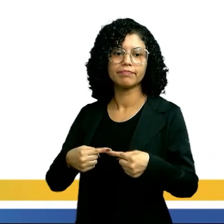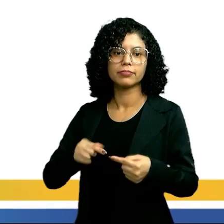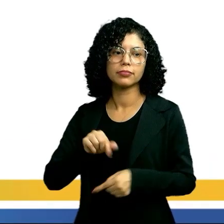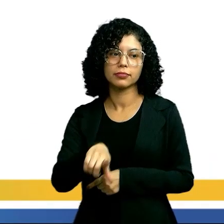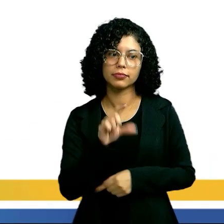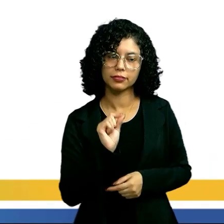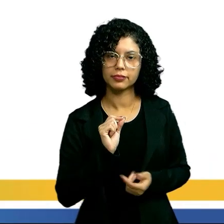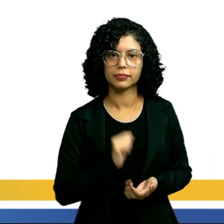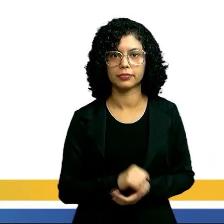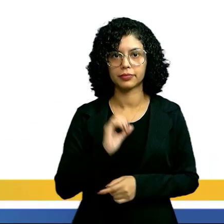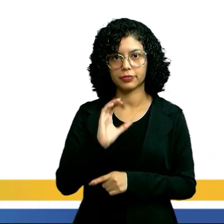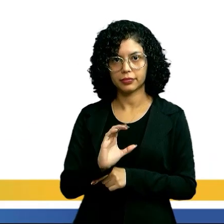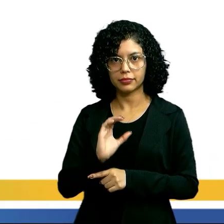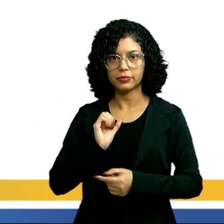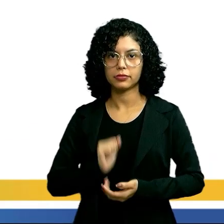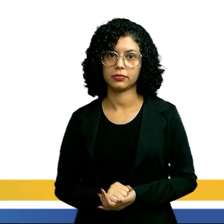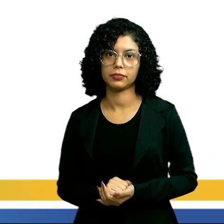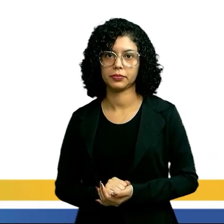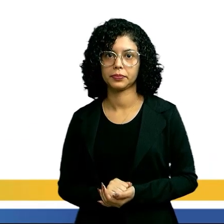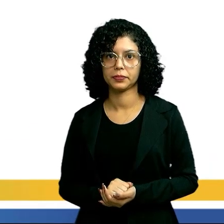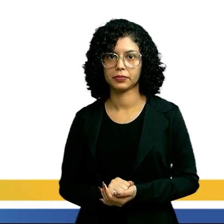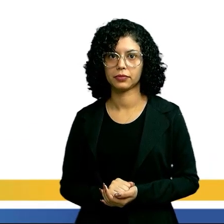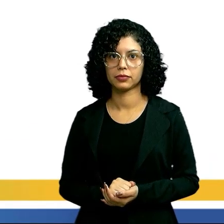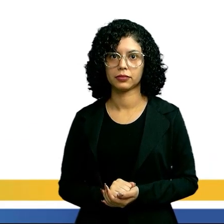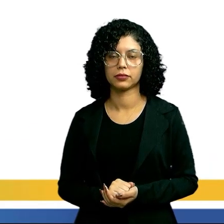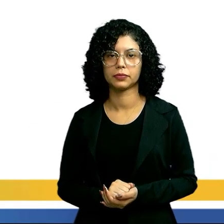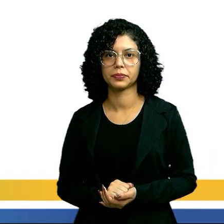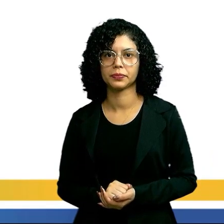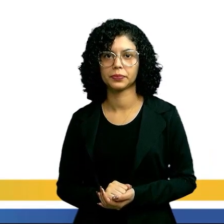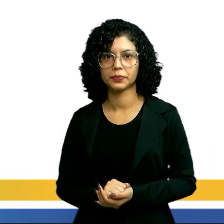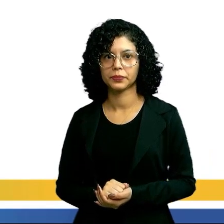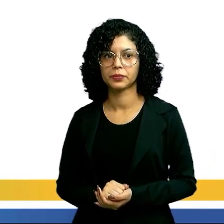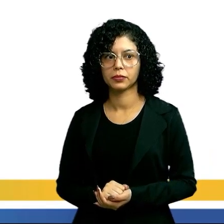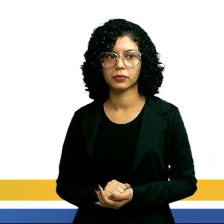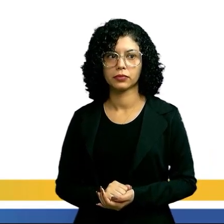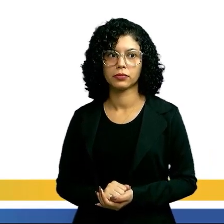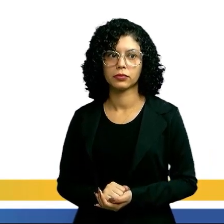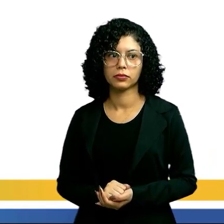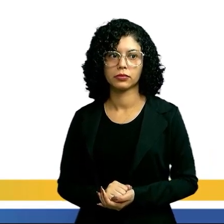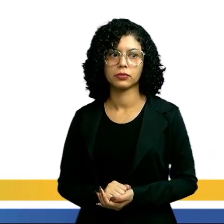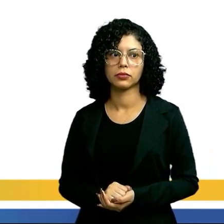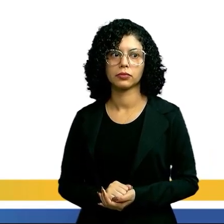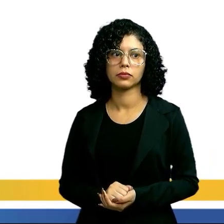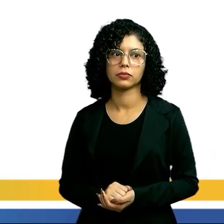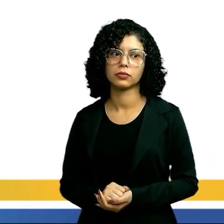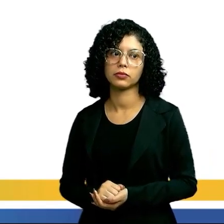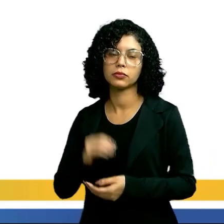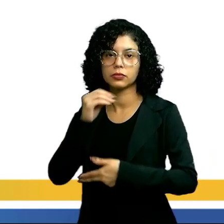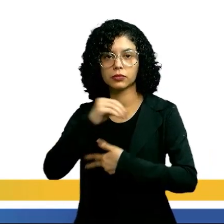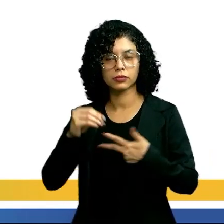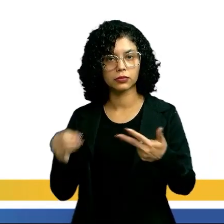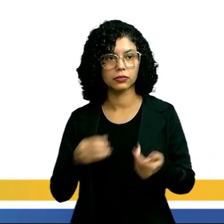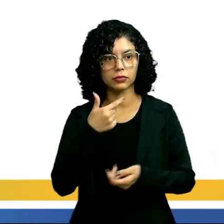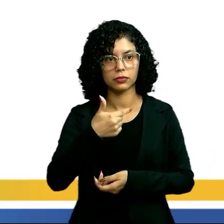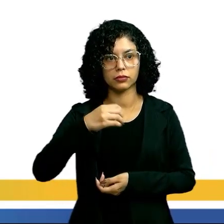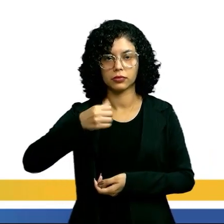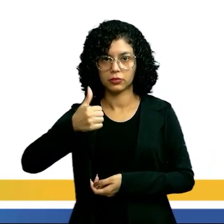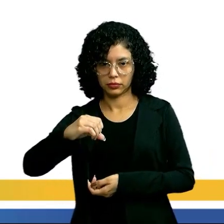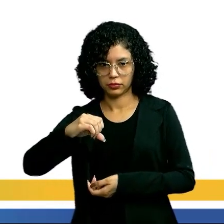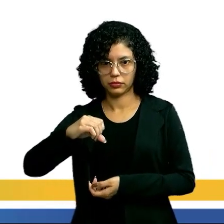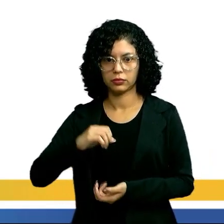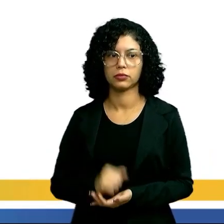alternativa correta é alternativa C. Tá certo? Isso é uma vantagem, tá? Uma questão do Enem de 2019.